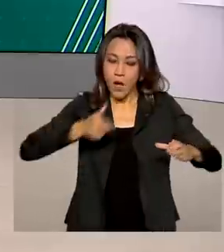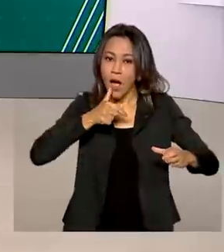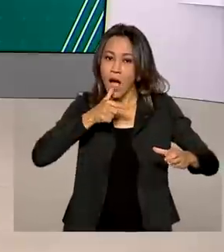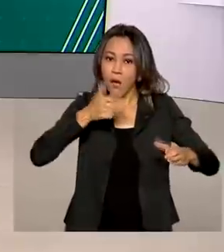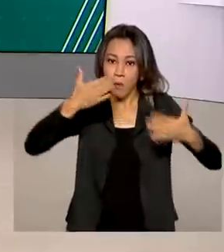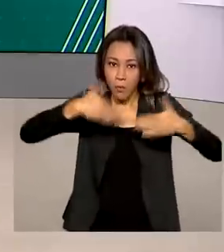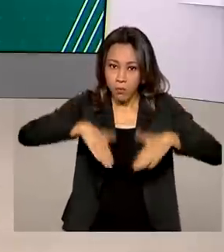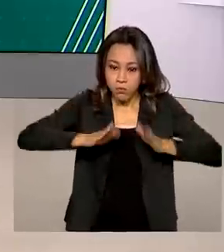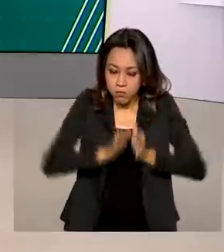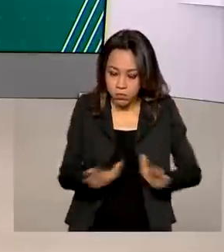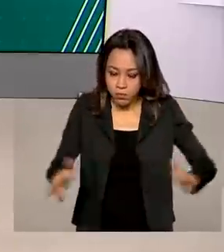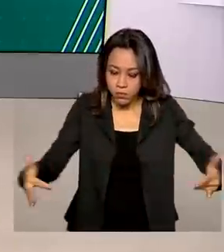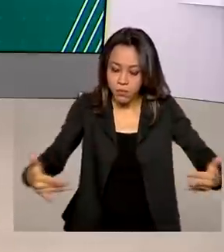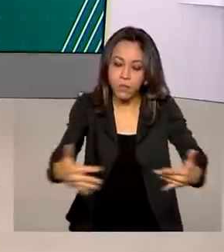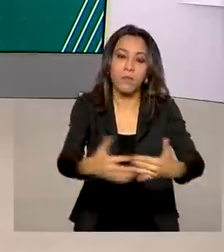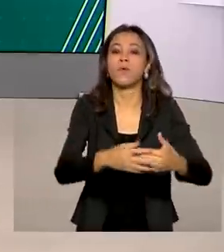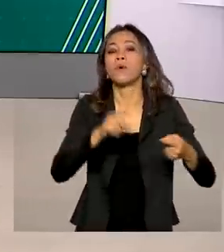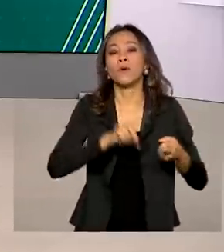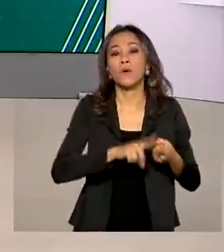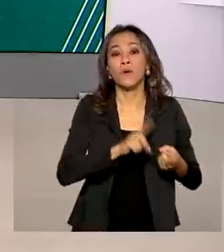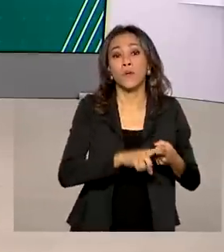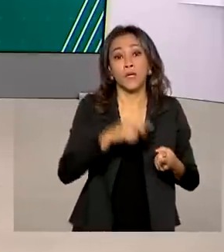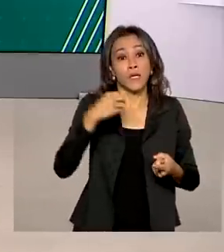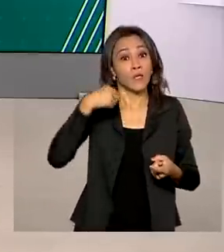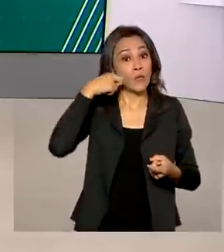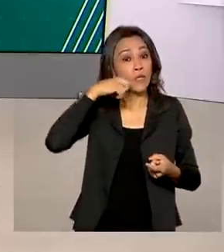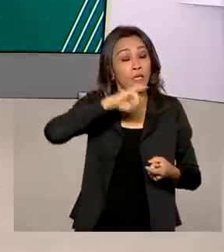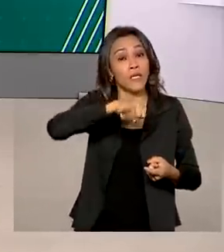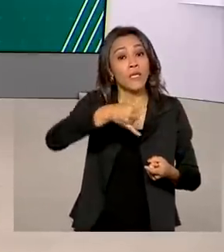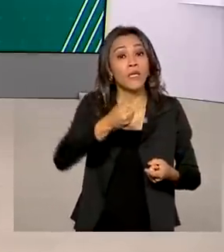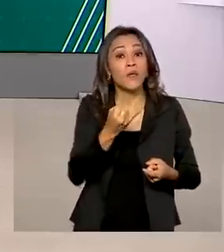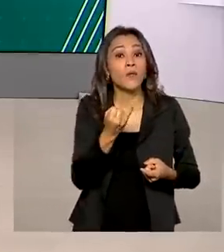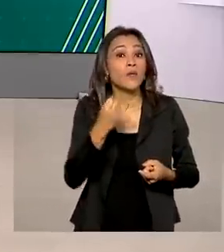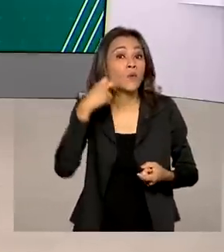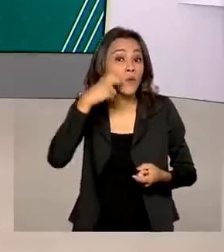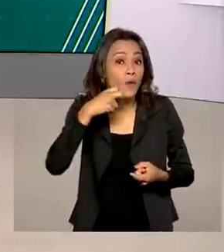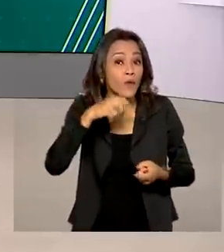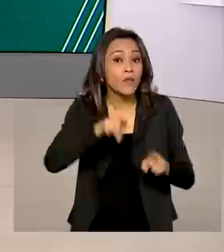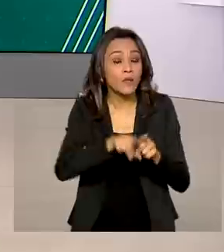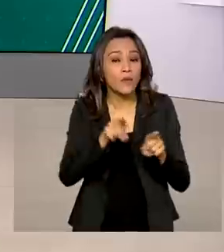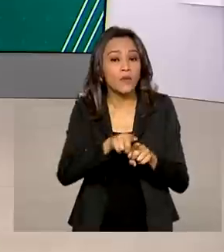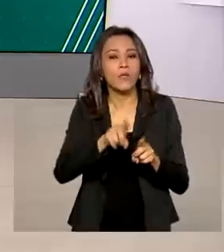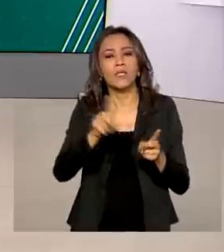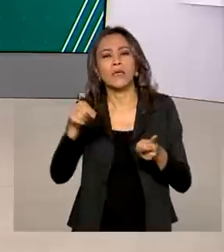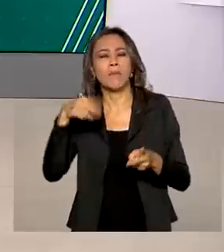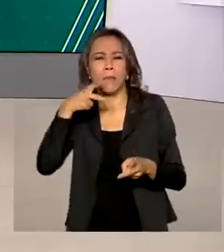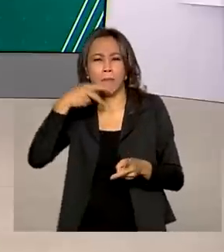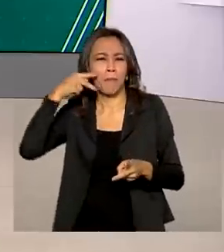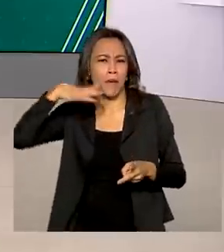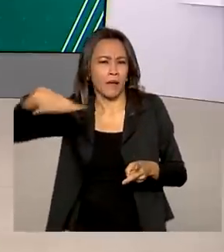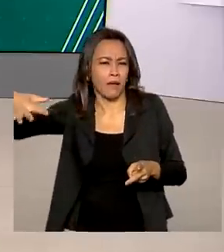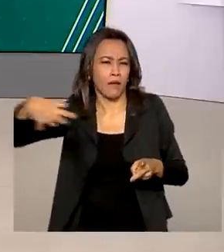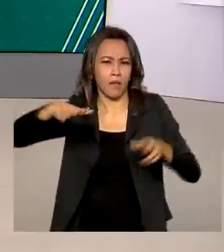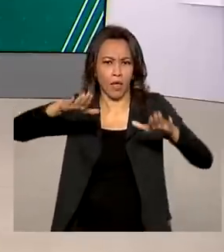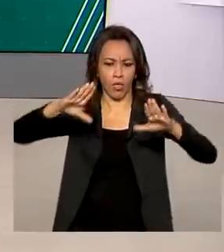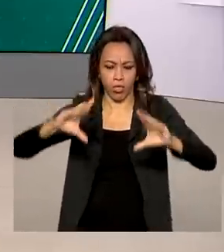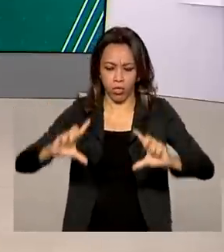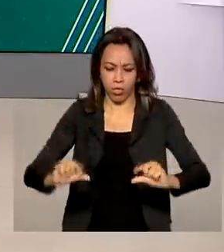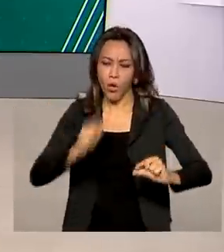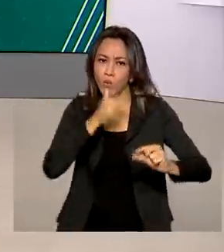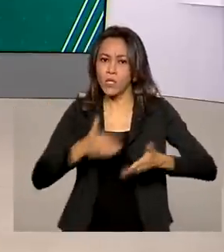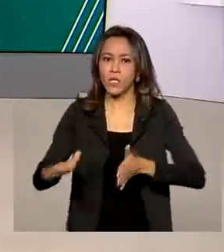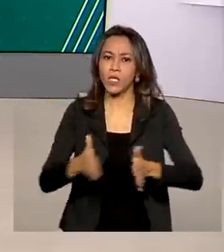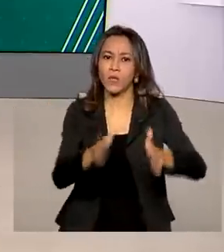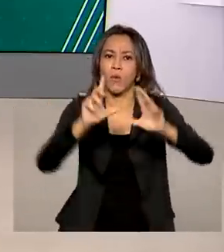Grande do Norte e do Rio Parnaíba estão baixos. Em entrevista ao programa A Voz do Brasil, nesta quarta-feira, o